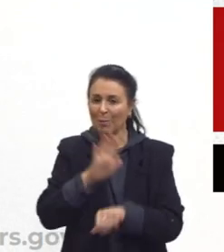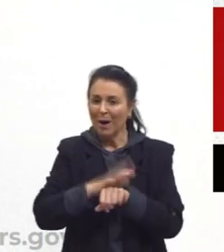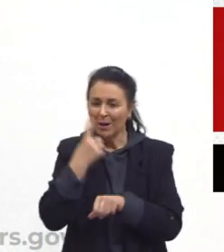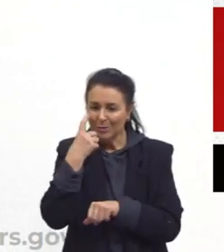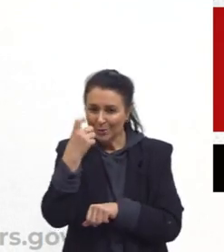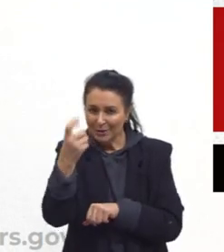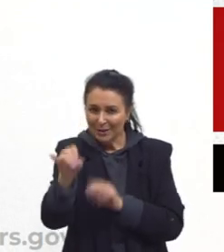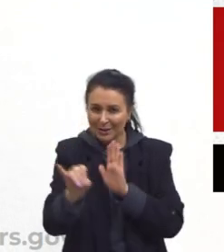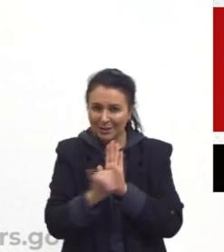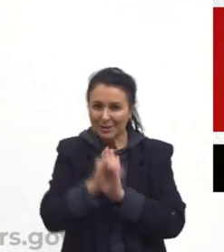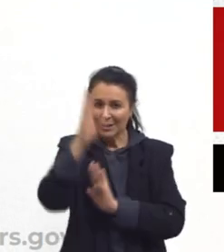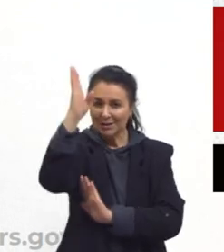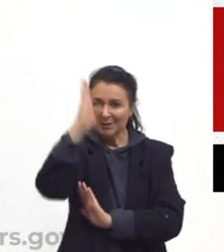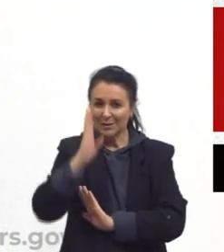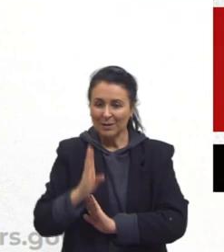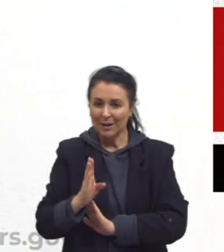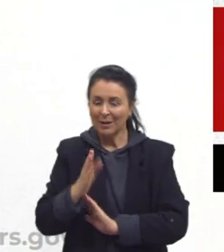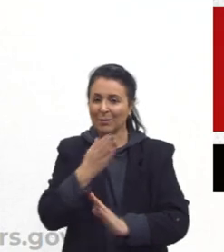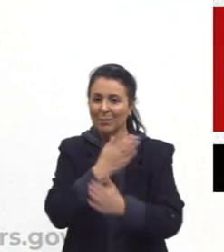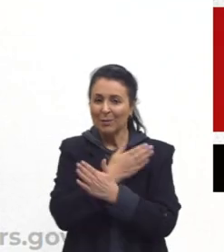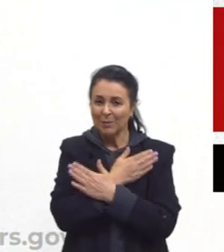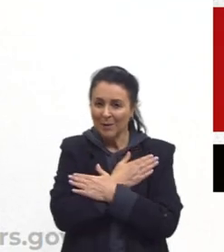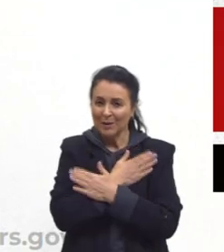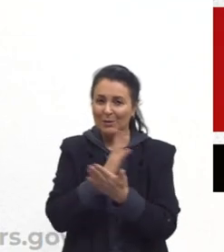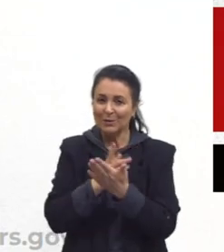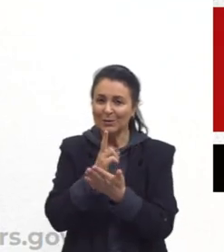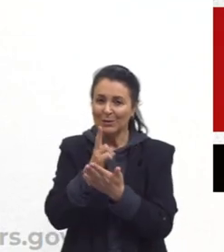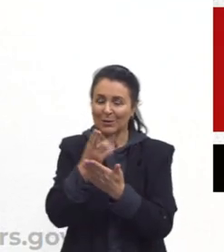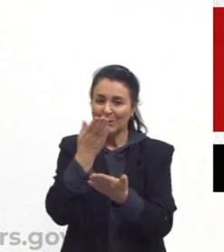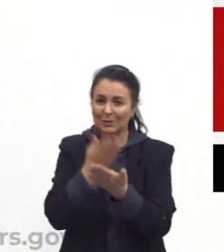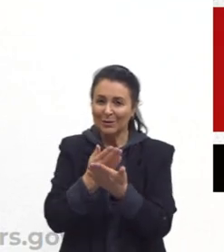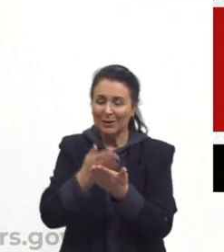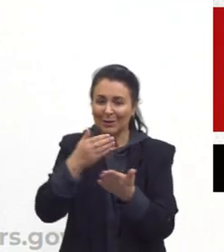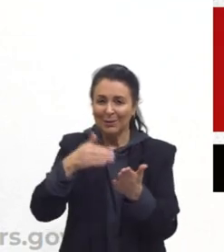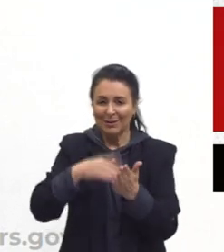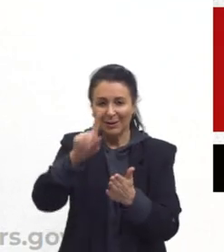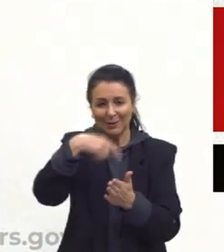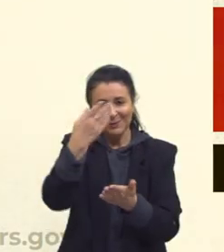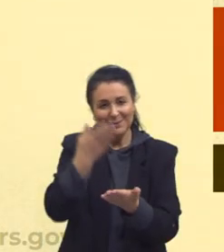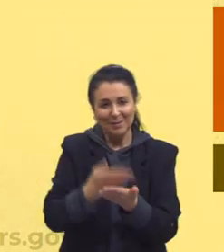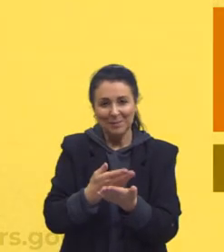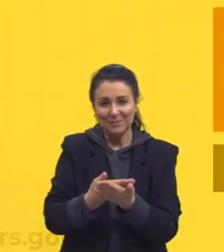identidade brasileira. Um grande abraço, continue estudando e até a próxima aula.